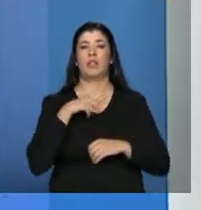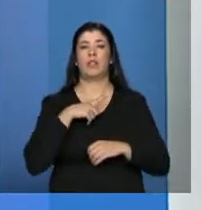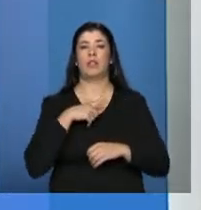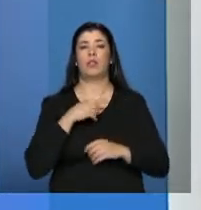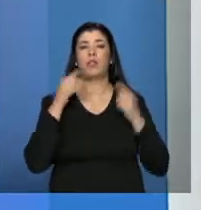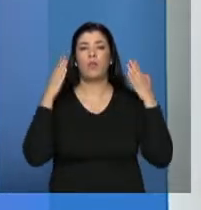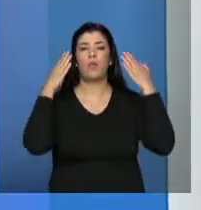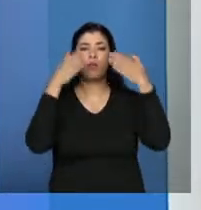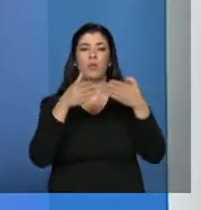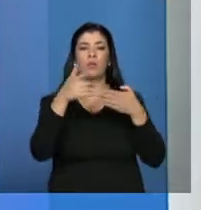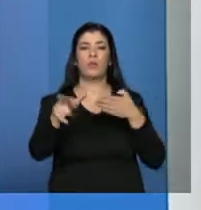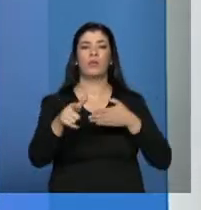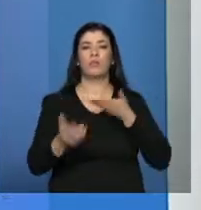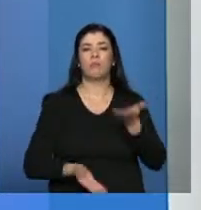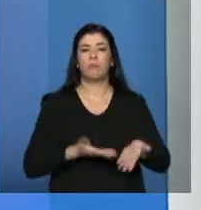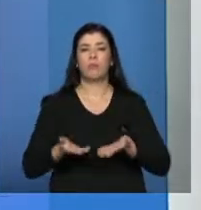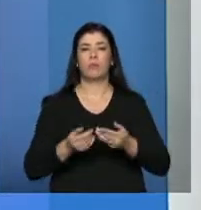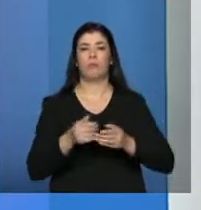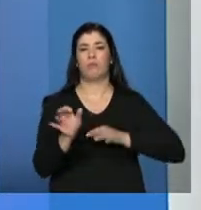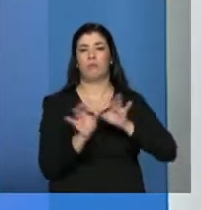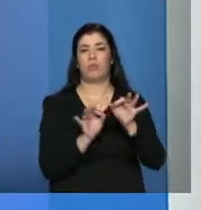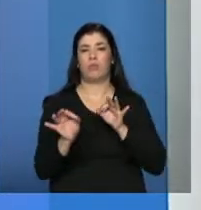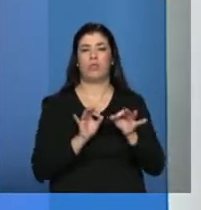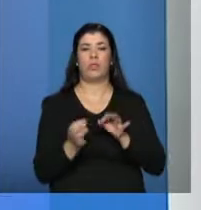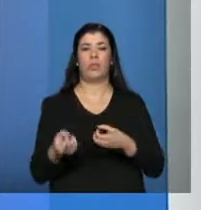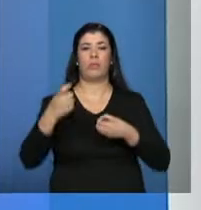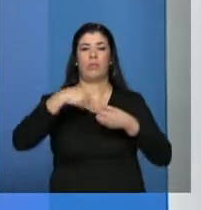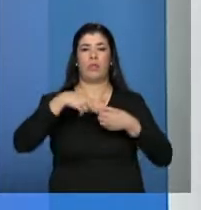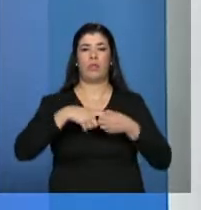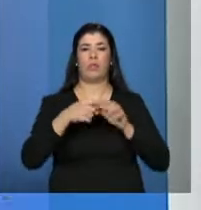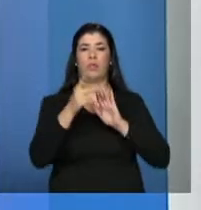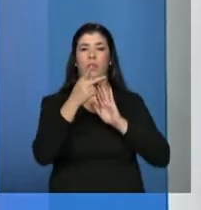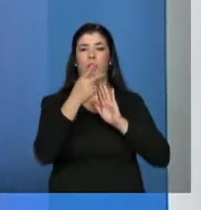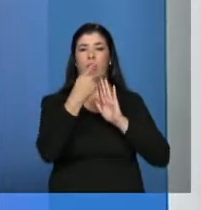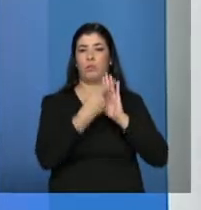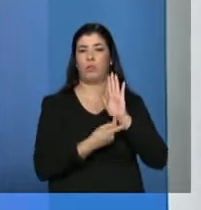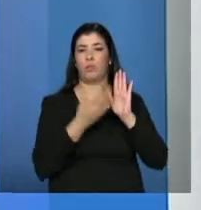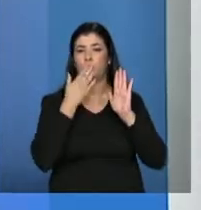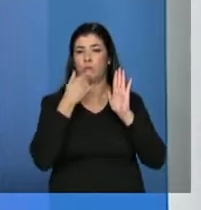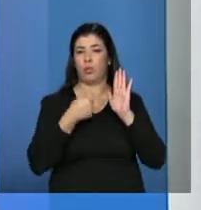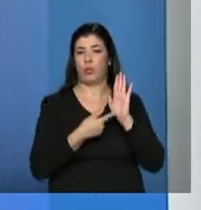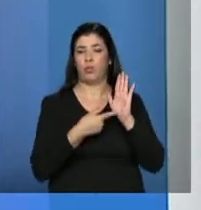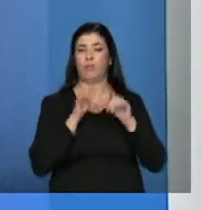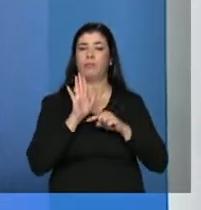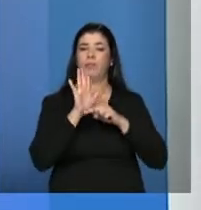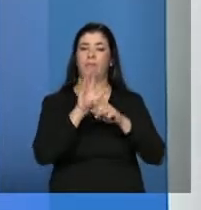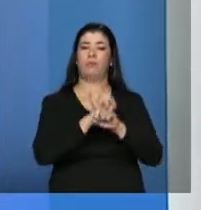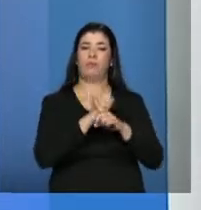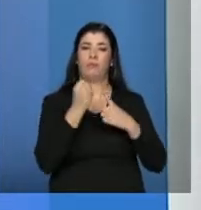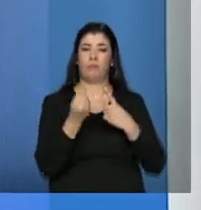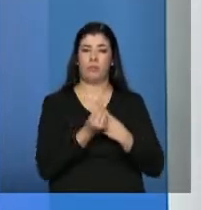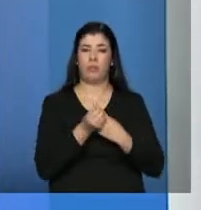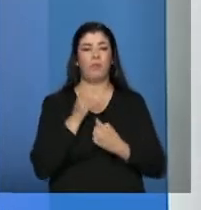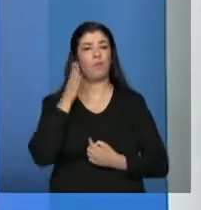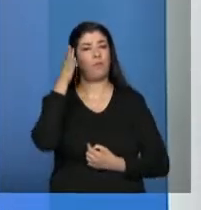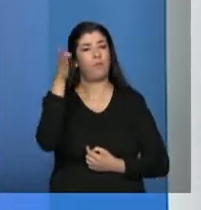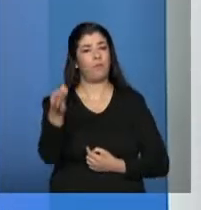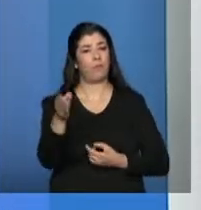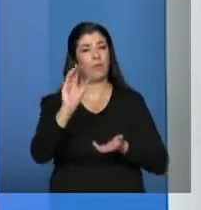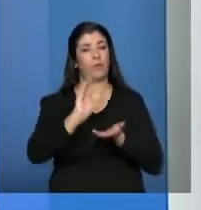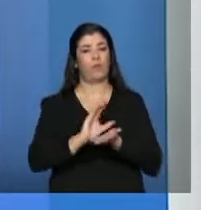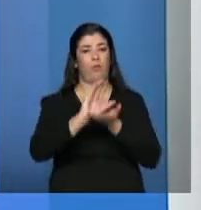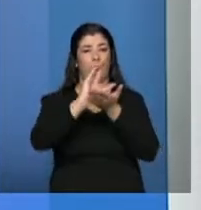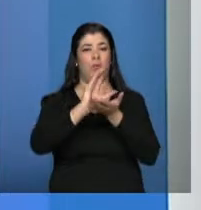serviço, algum projeto, que esteja articulado ou padronizado ou tipificado na assistência social, eu vou ao conselho, faço a